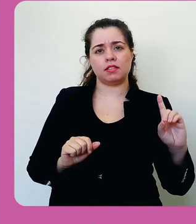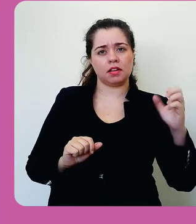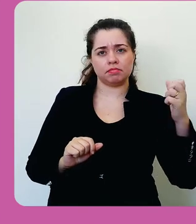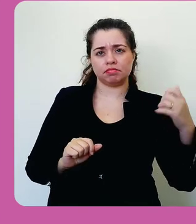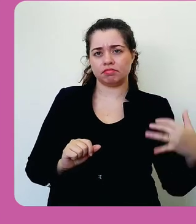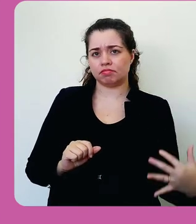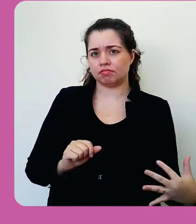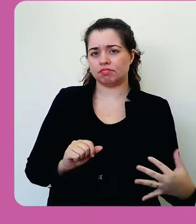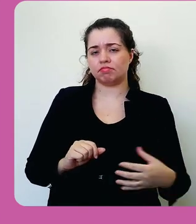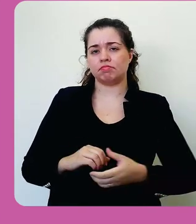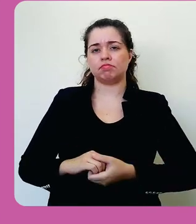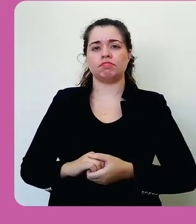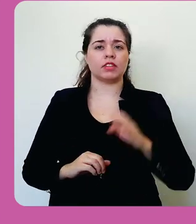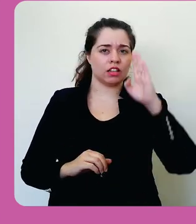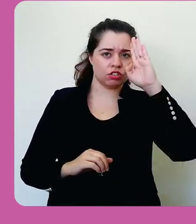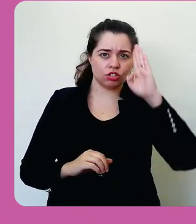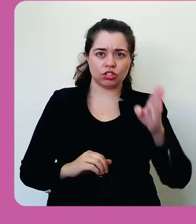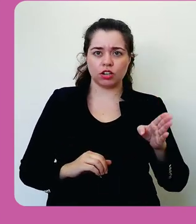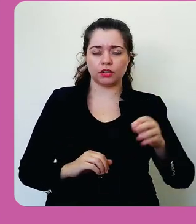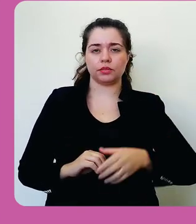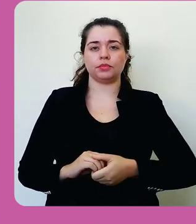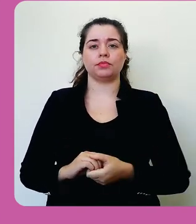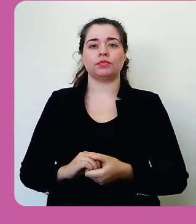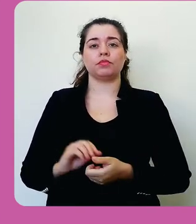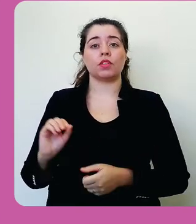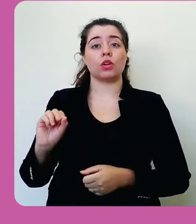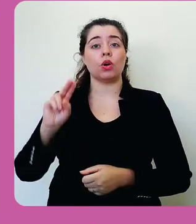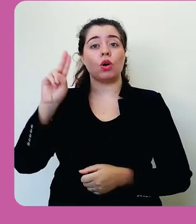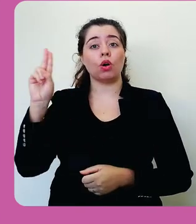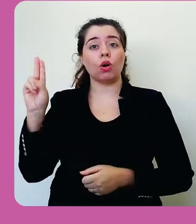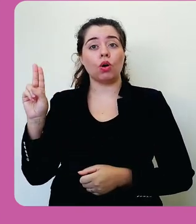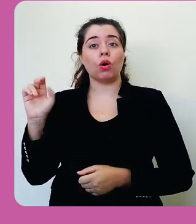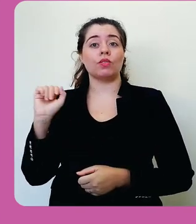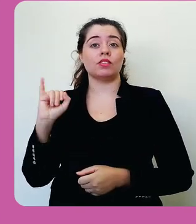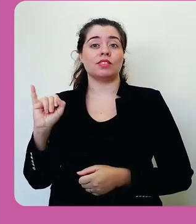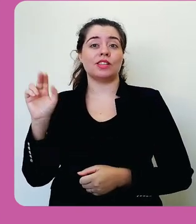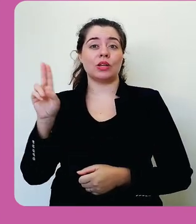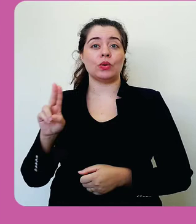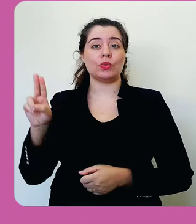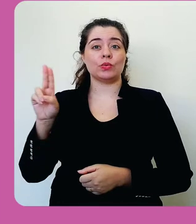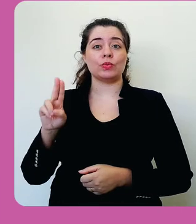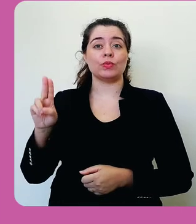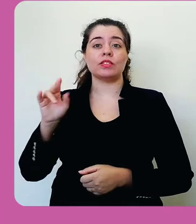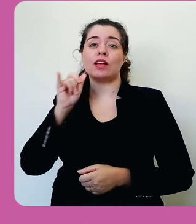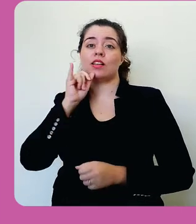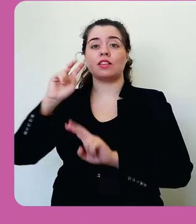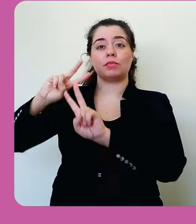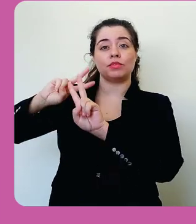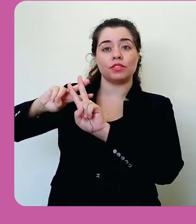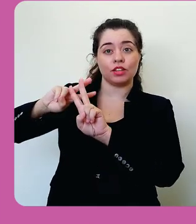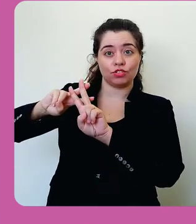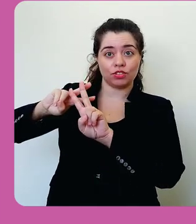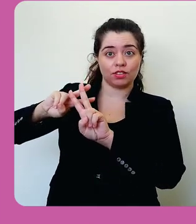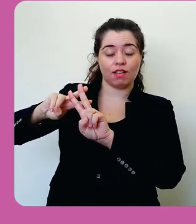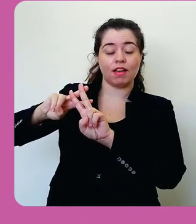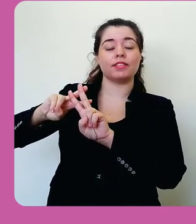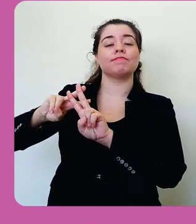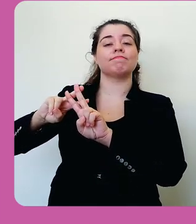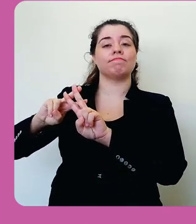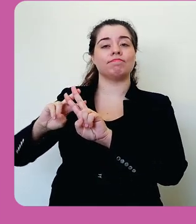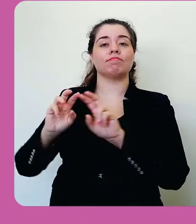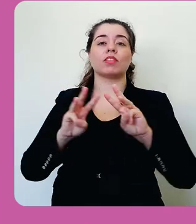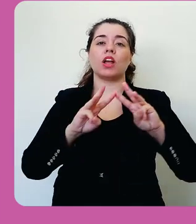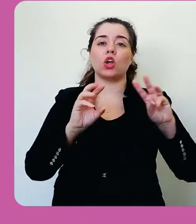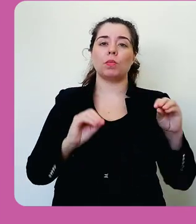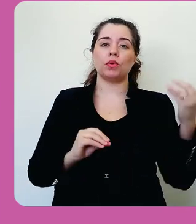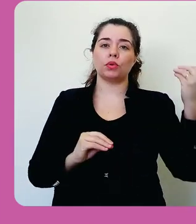C, automaticamente. Ou, quando você usar o jogo da velha,